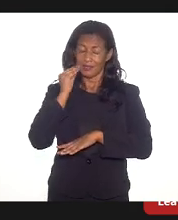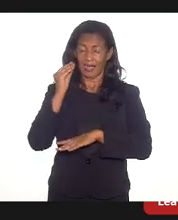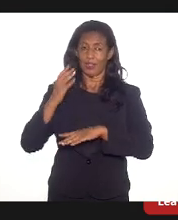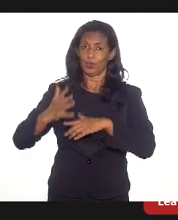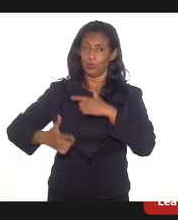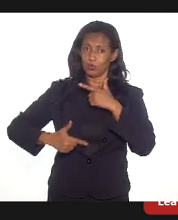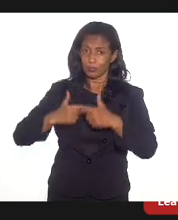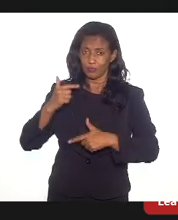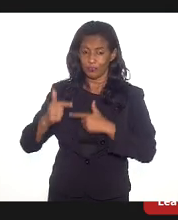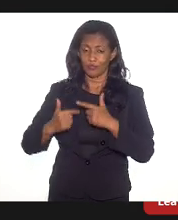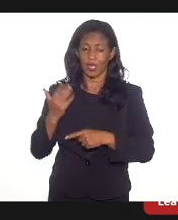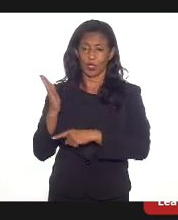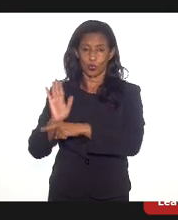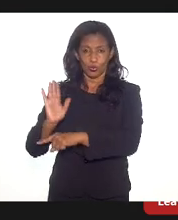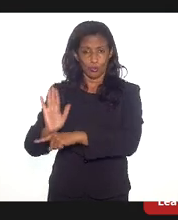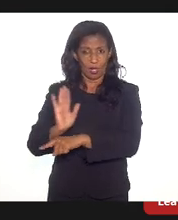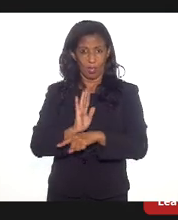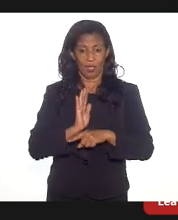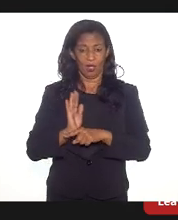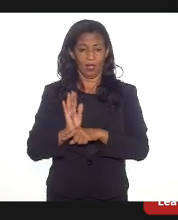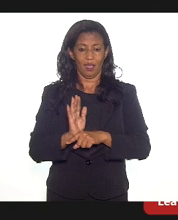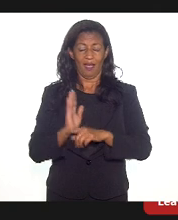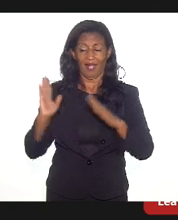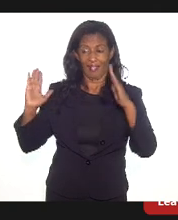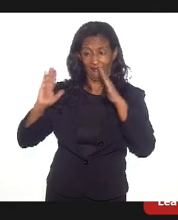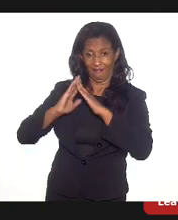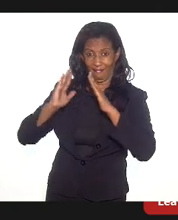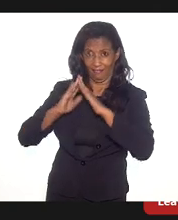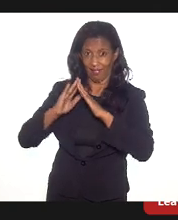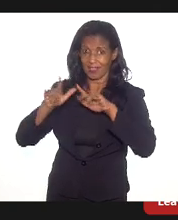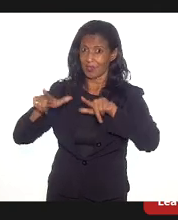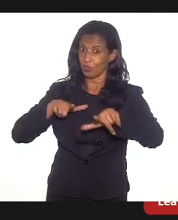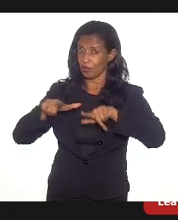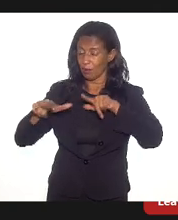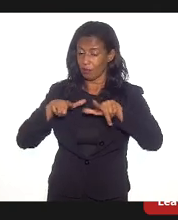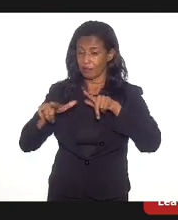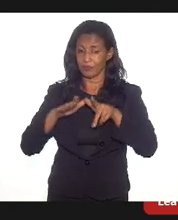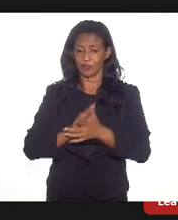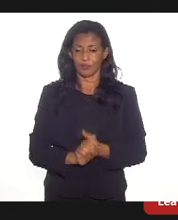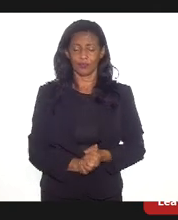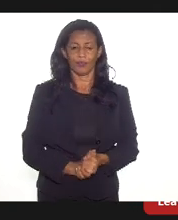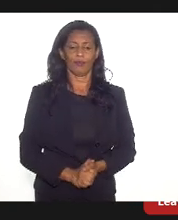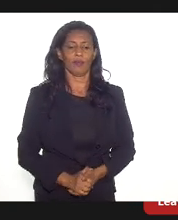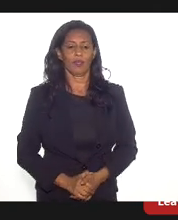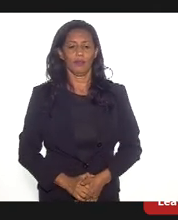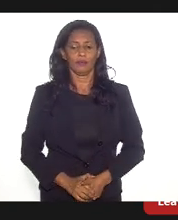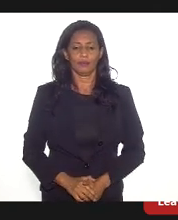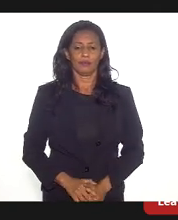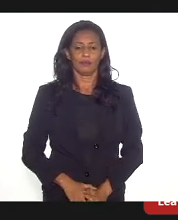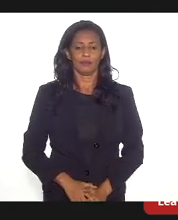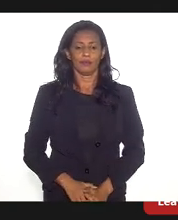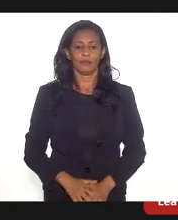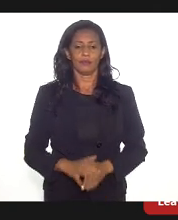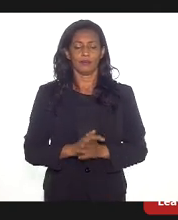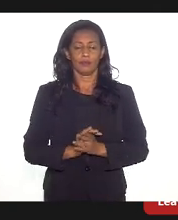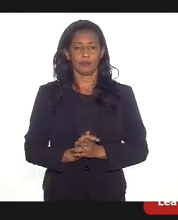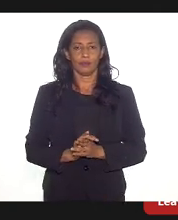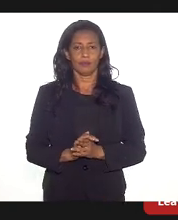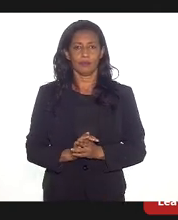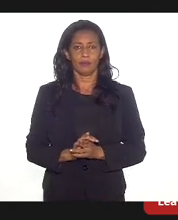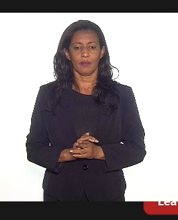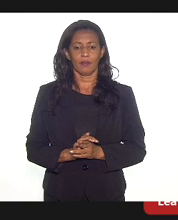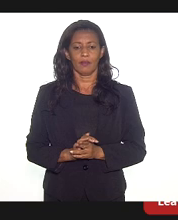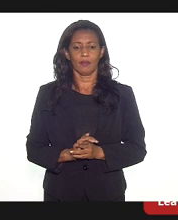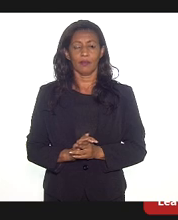através, por exemplo, das casas do trabalhador. As casas do trabalhador, para encerrar, deputada Mônica Francisco, os servidores lá têm